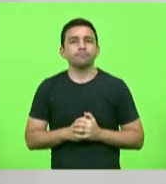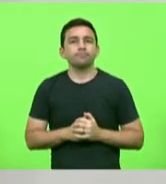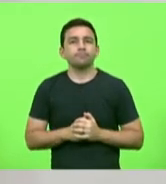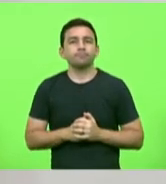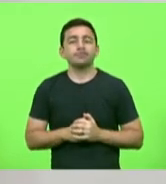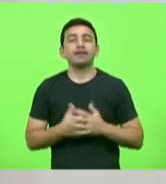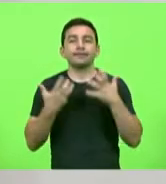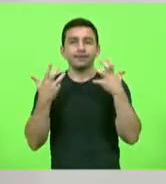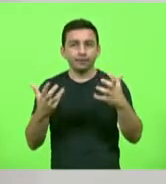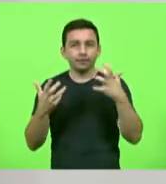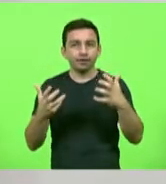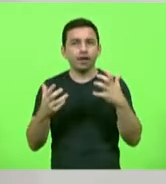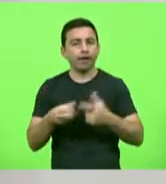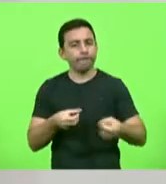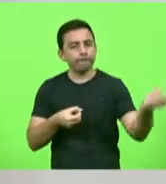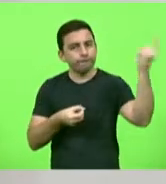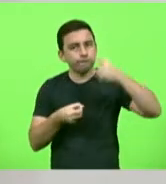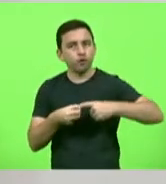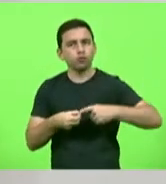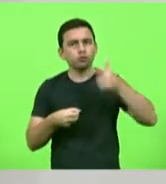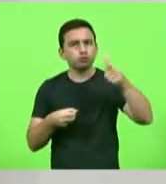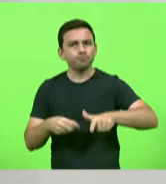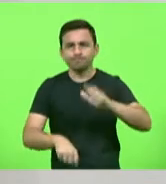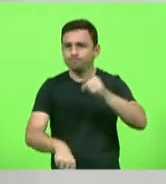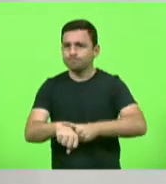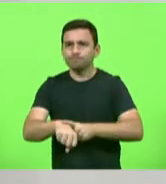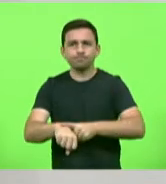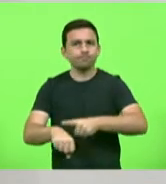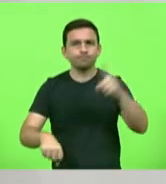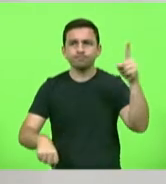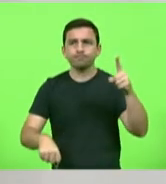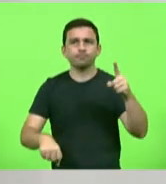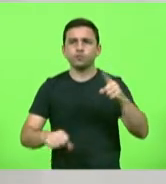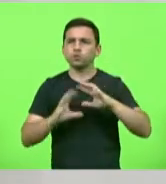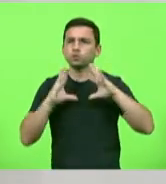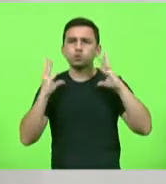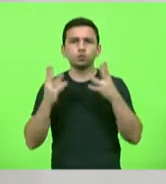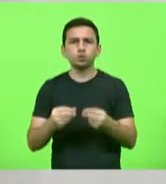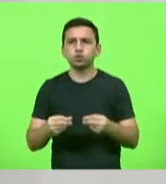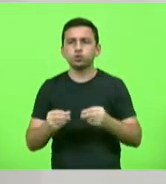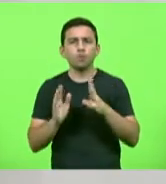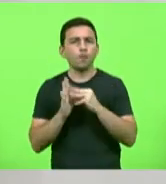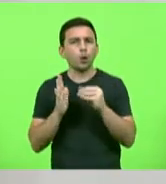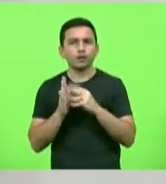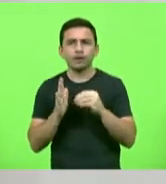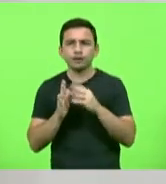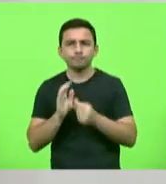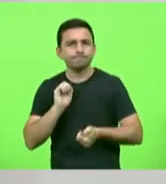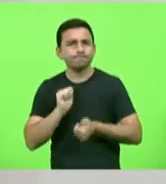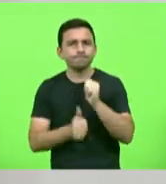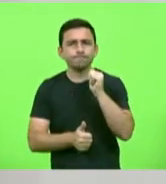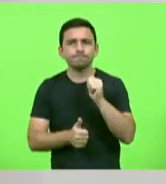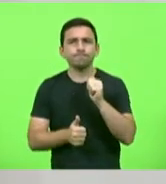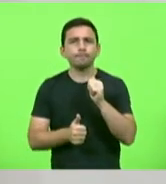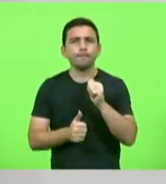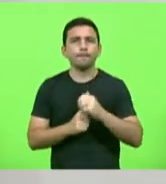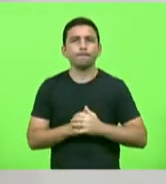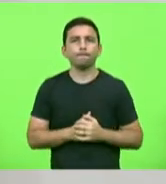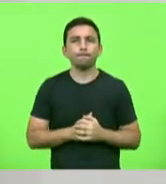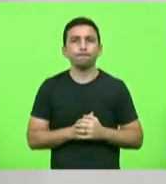Queremos a retomada imediata de todas as modalidades esportivas,